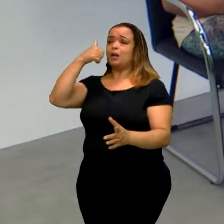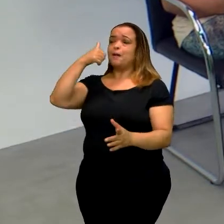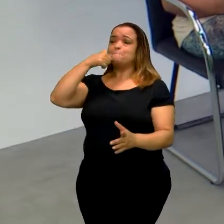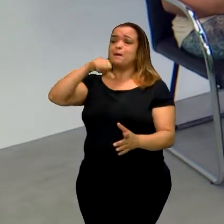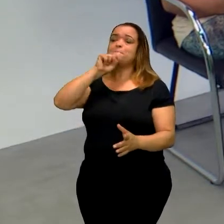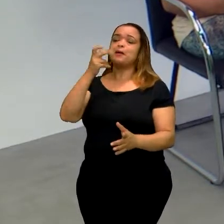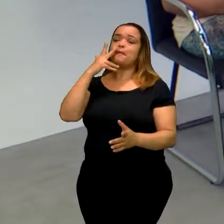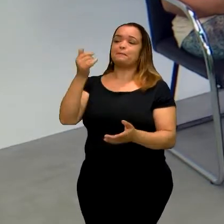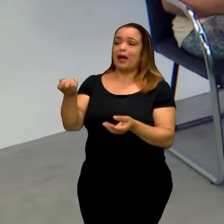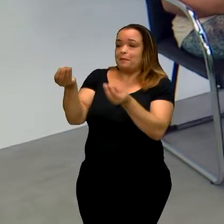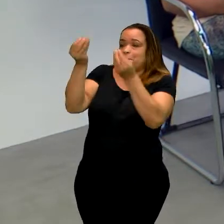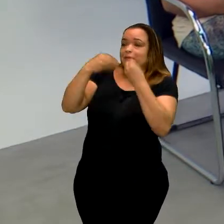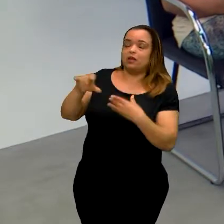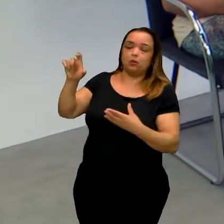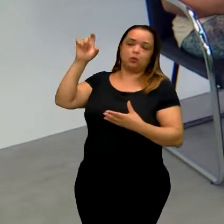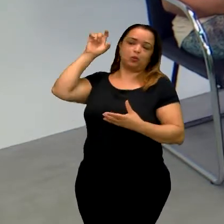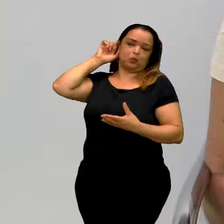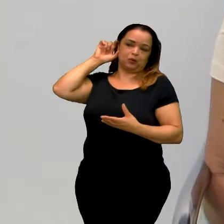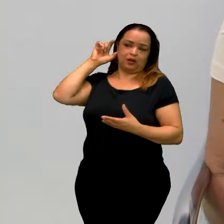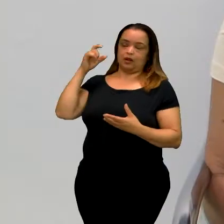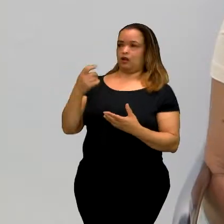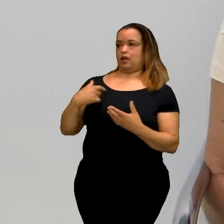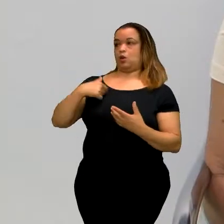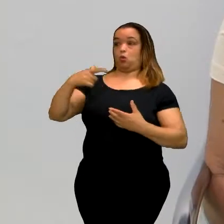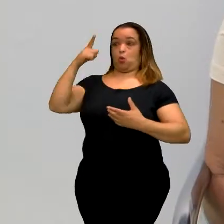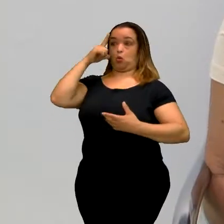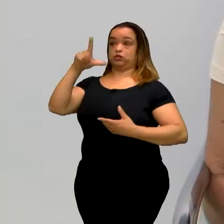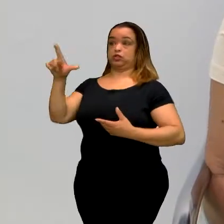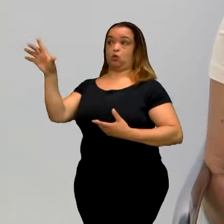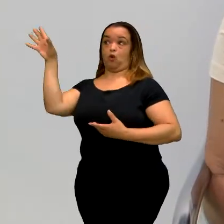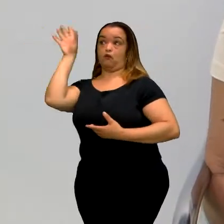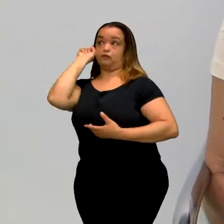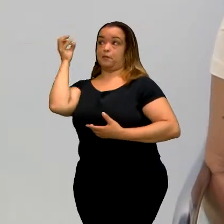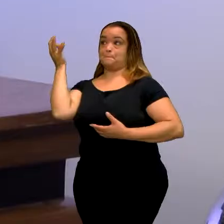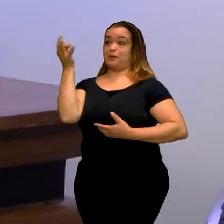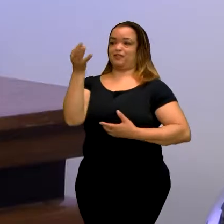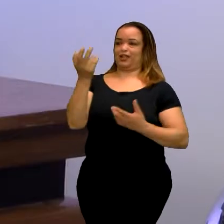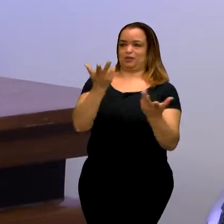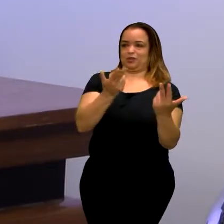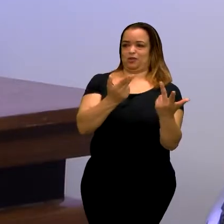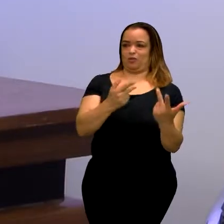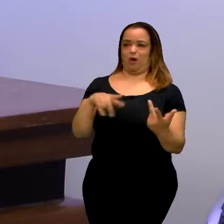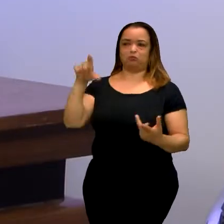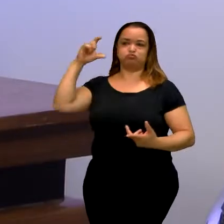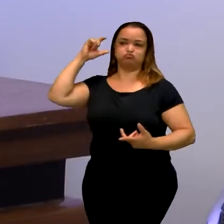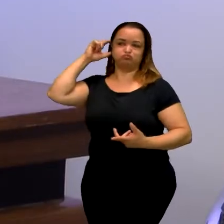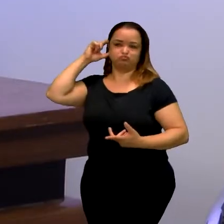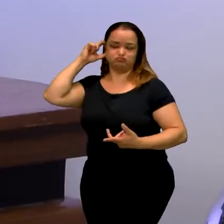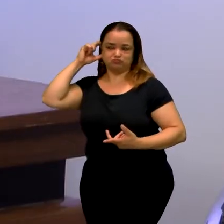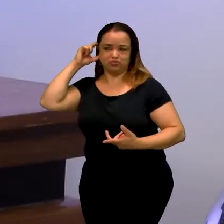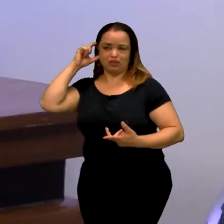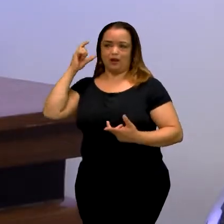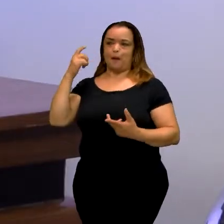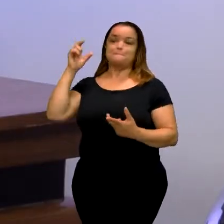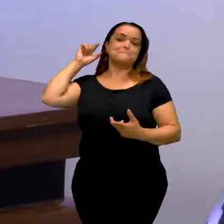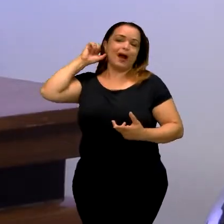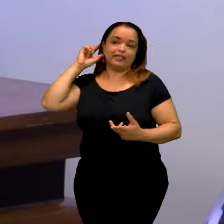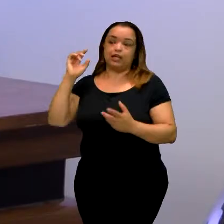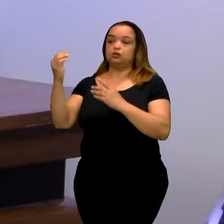aparelho auditivo, ele não me faz ouvir como o ouvido humano. Porque nenhum aparelho aproxima o ouvido humano.